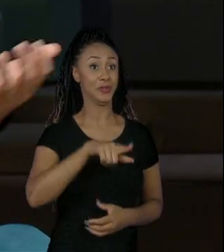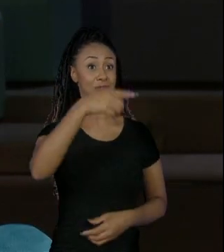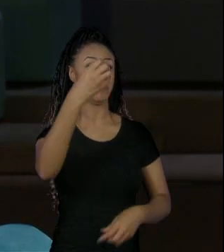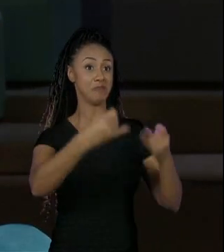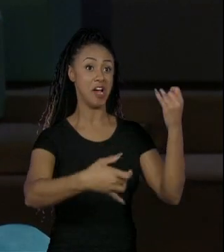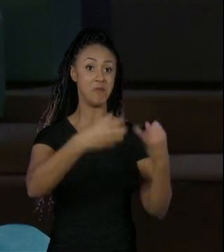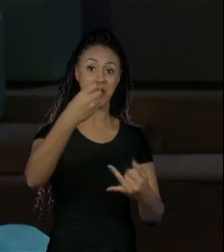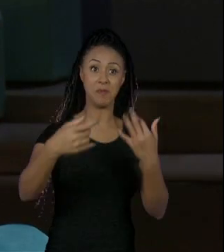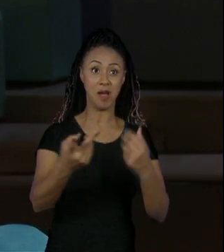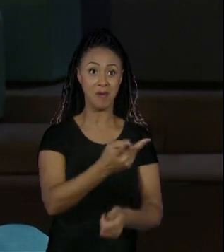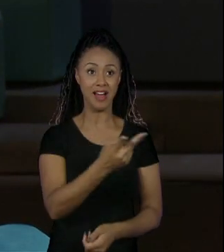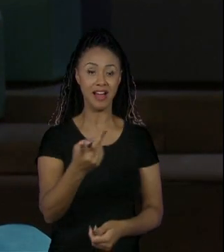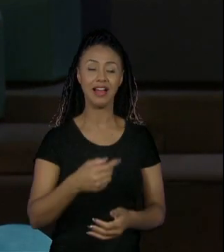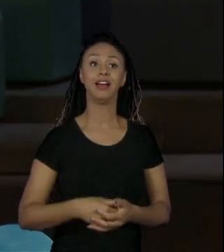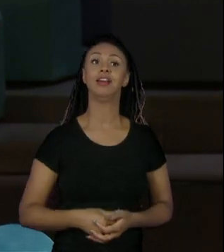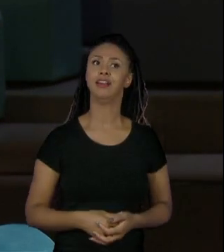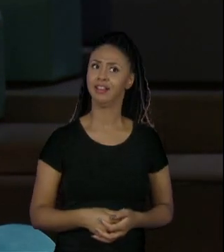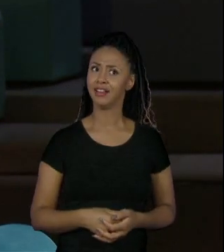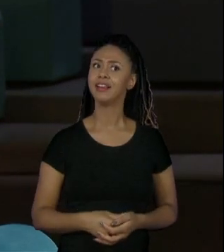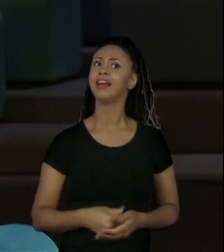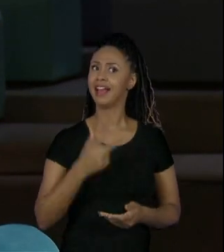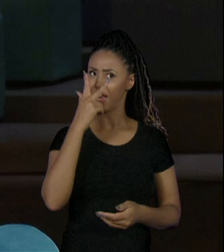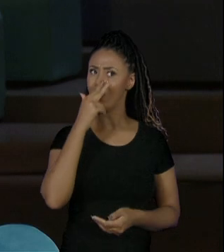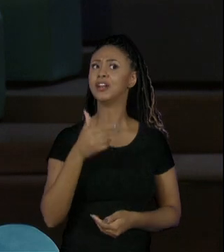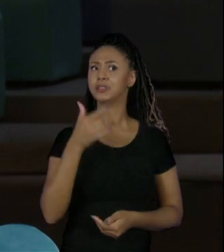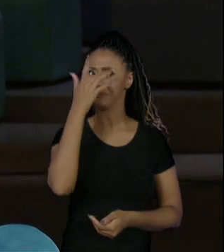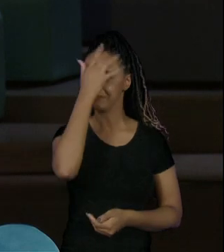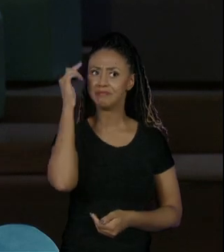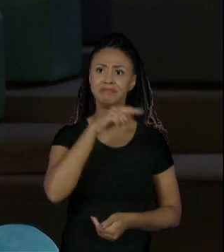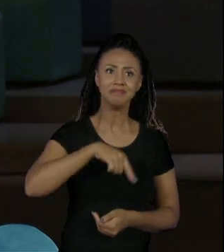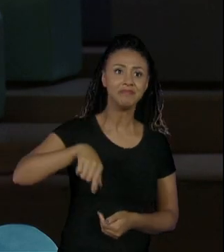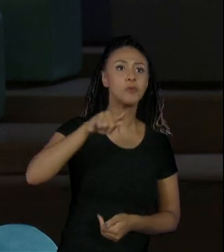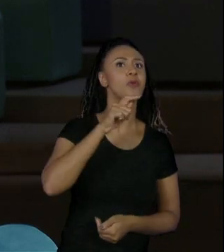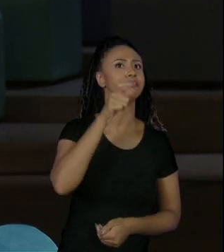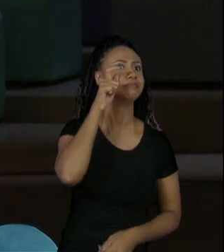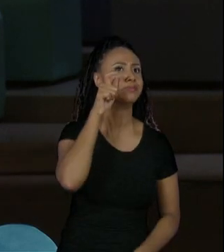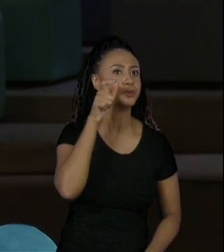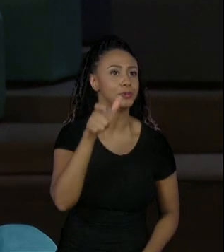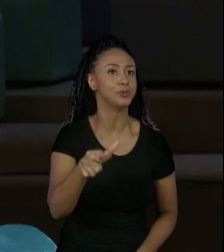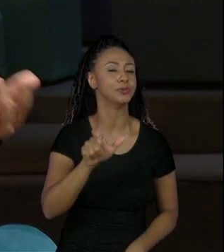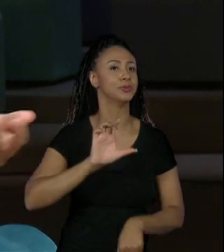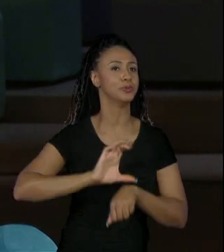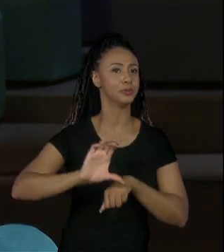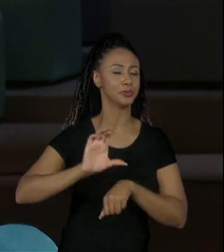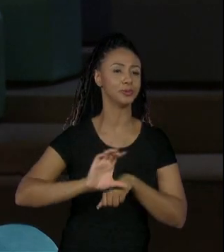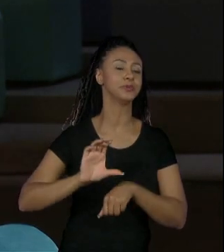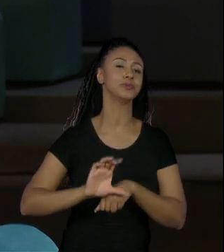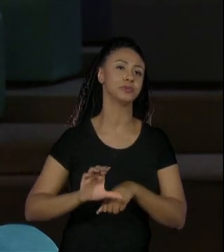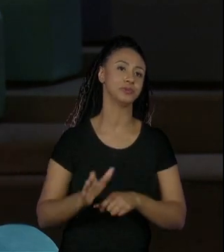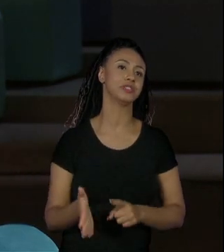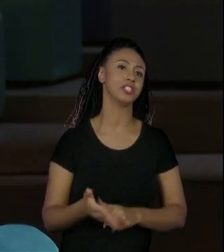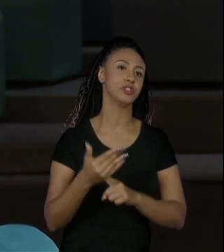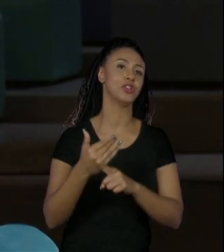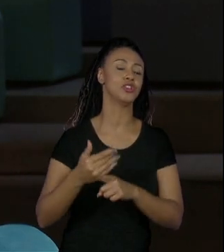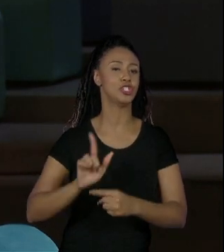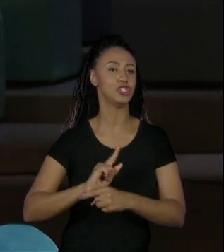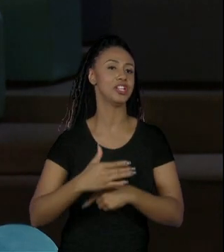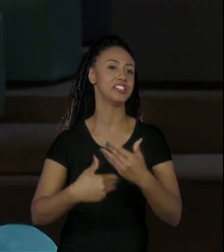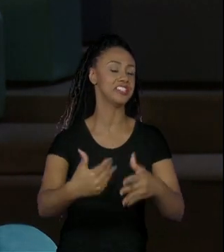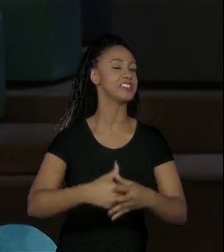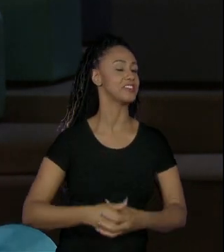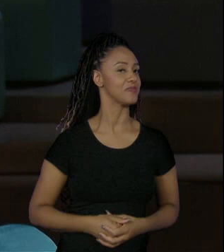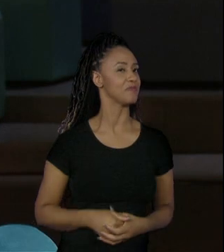explicação, vai ter muita gente se interessando em cursar o tecnólogo em processos gerenciais.